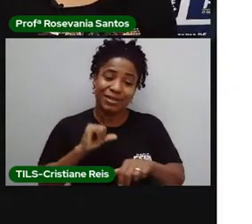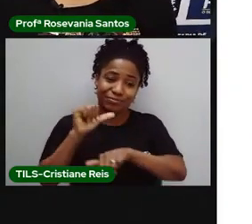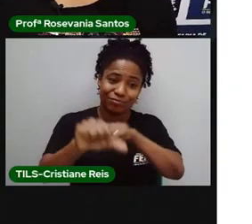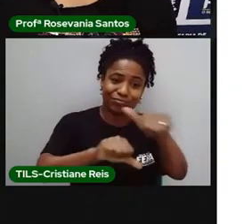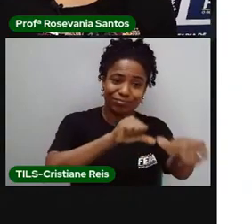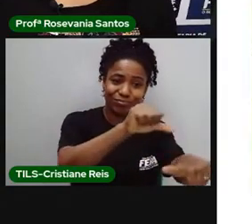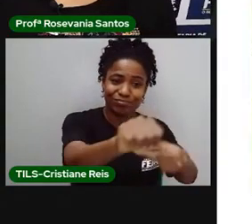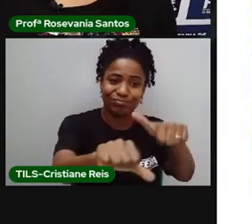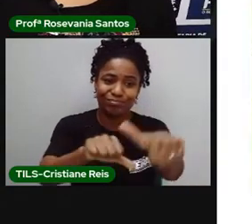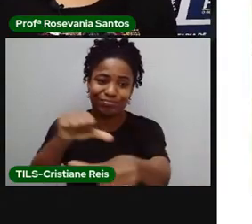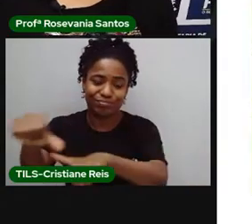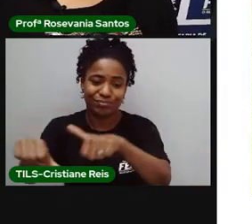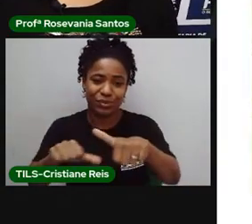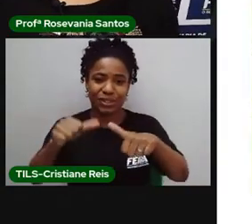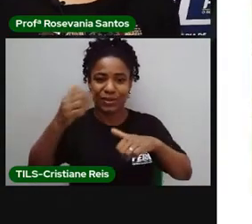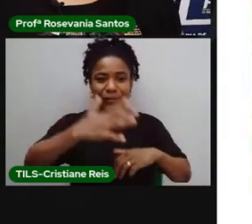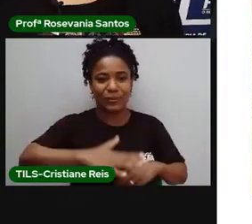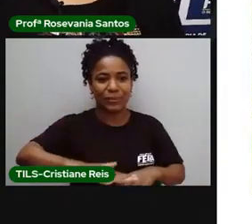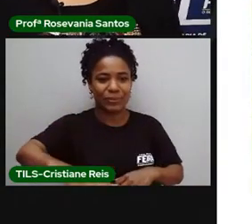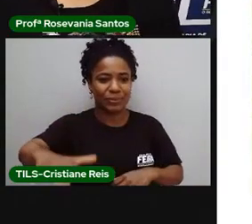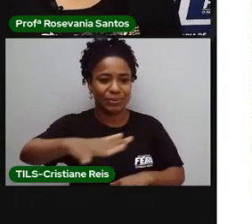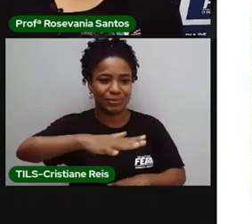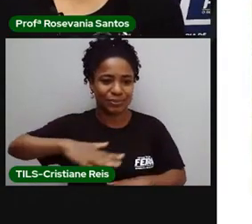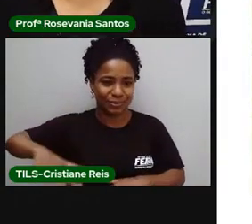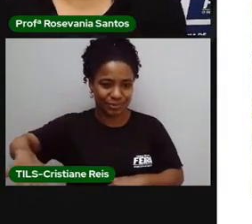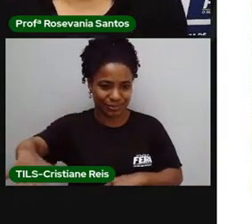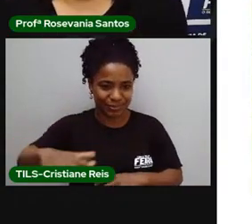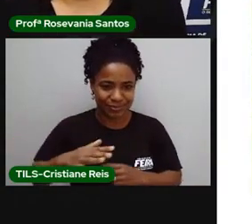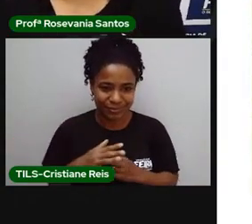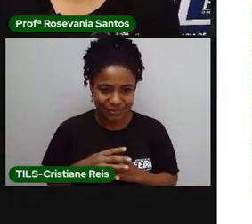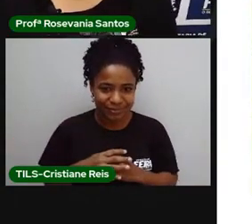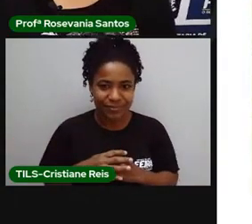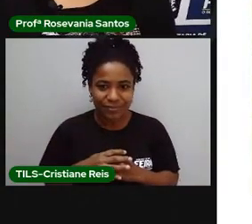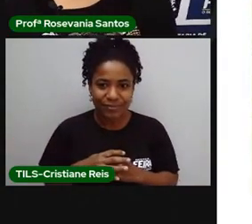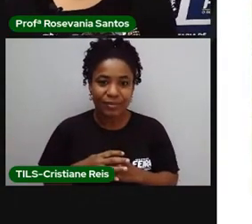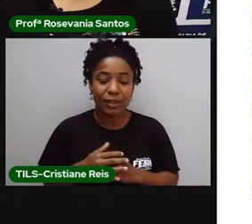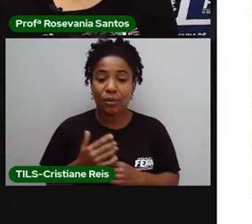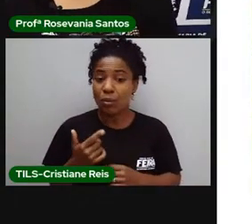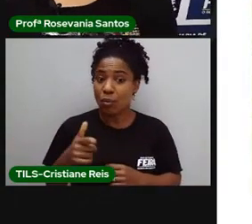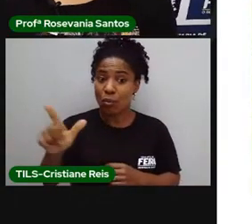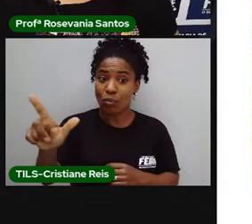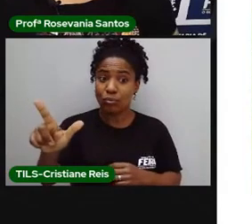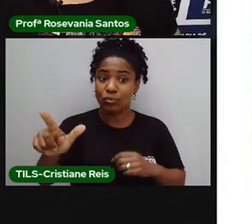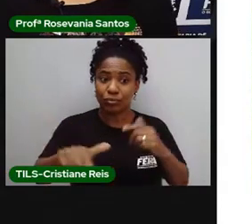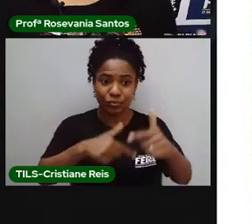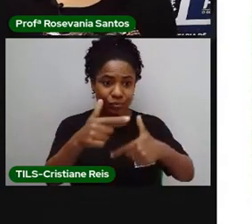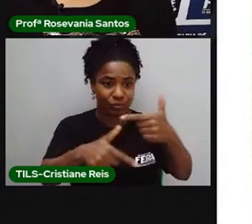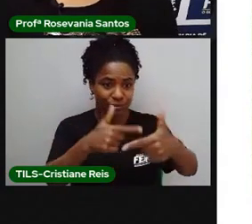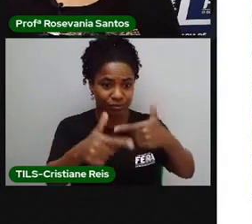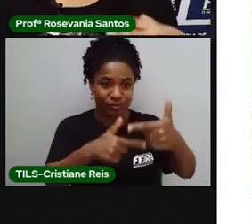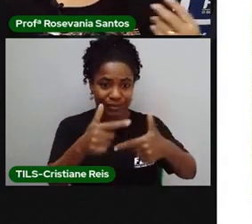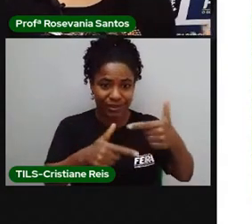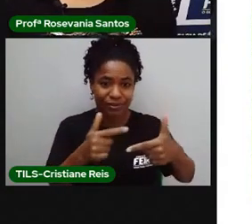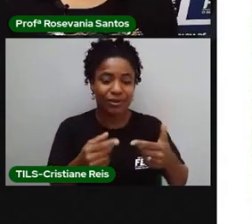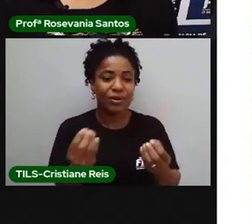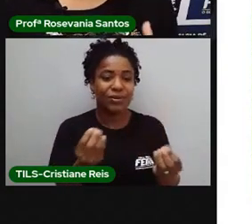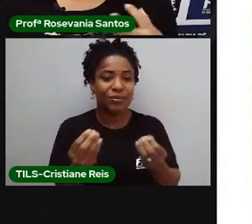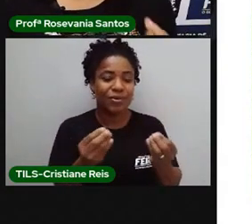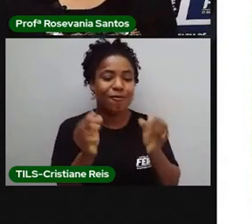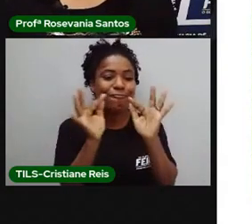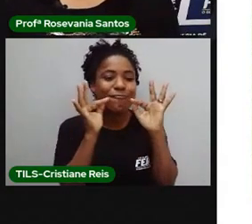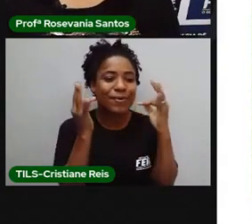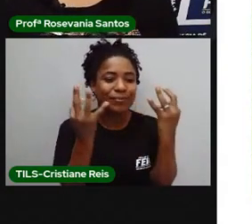mudança das paisagens. Bom, aí eu botei agora outra relação de trabalho. Aquela da agricultura que a família